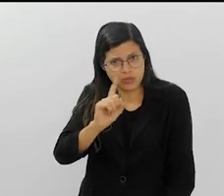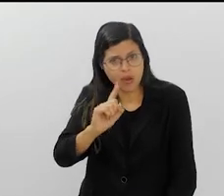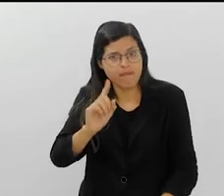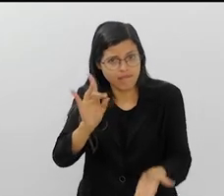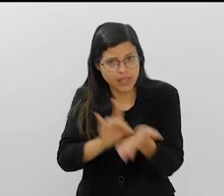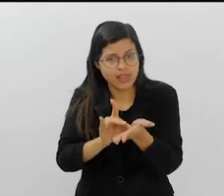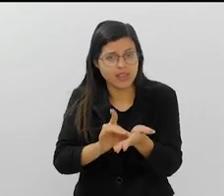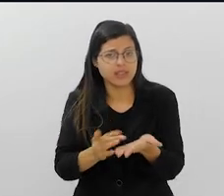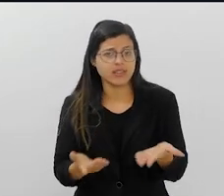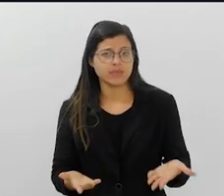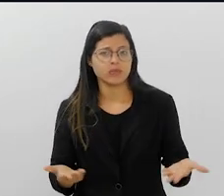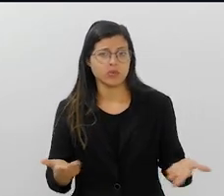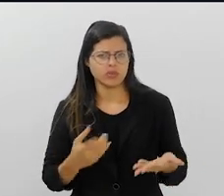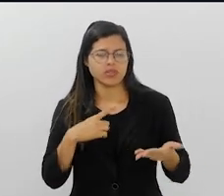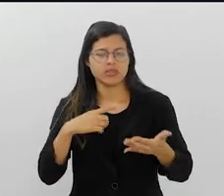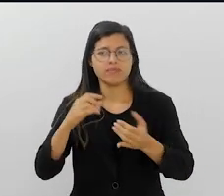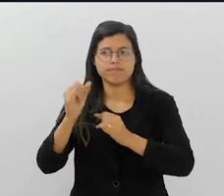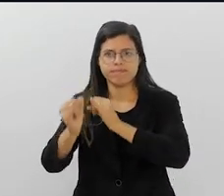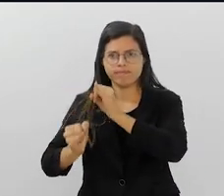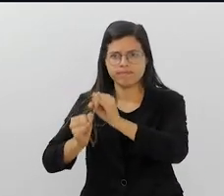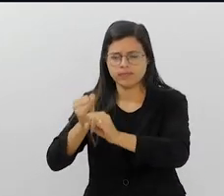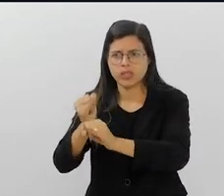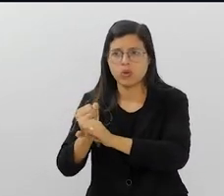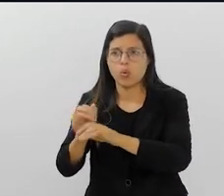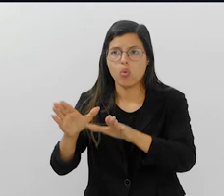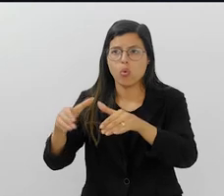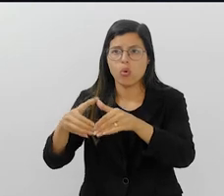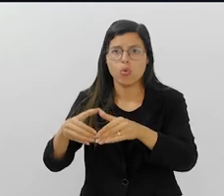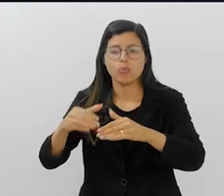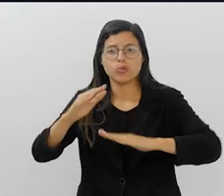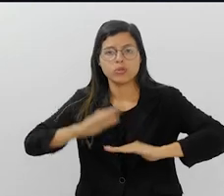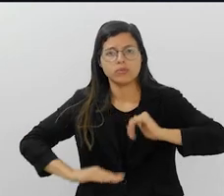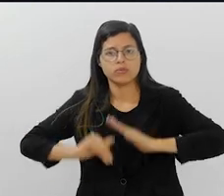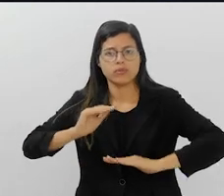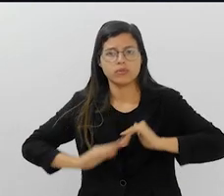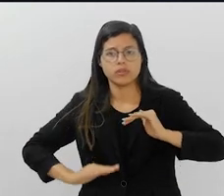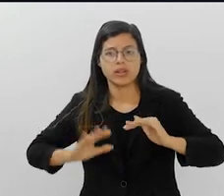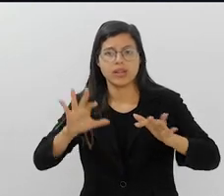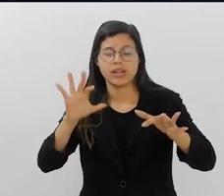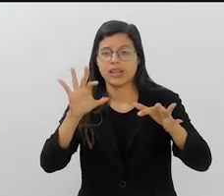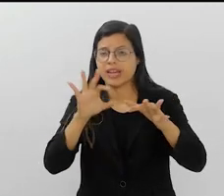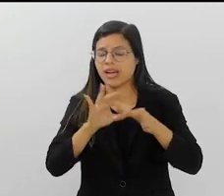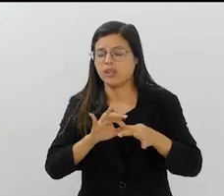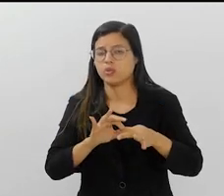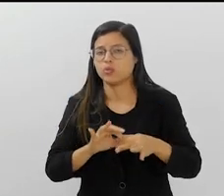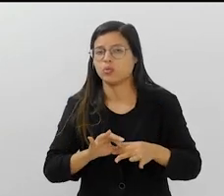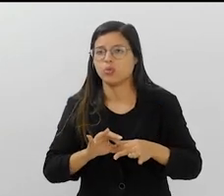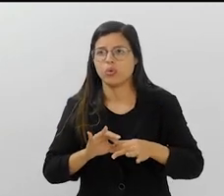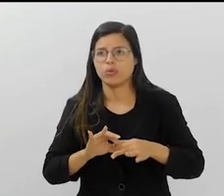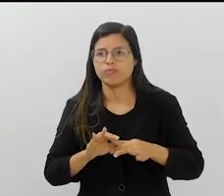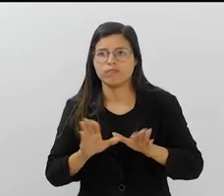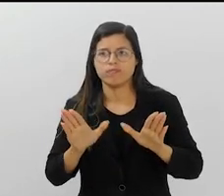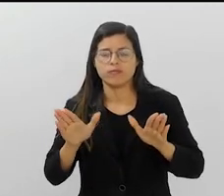verdade isso. Acho que hoje nós temos, através da internet, um grupo de profissionais que são diretamente